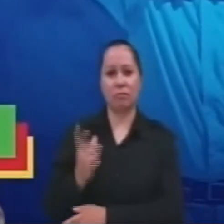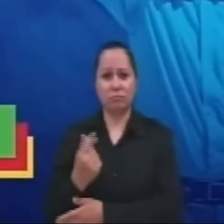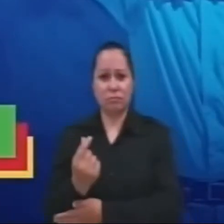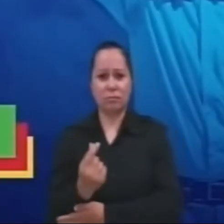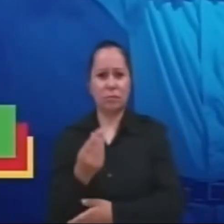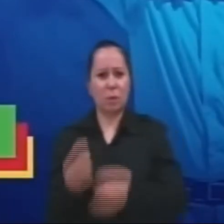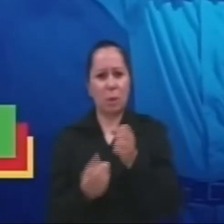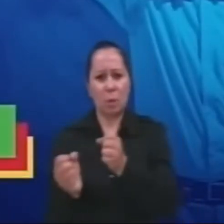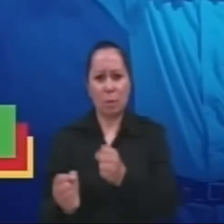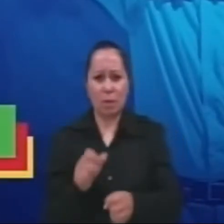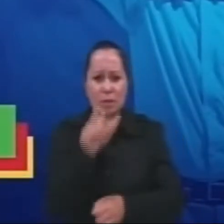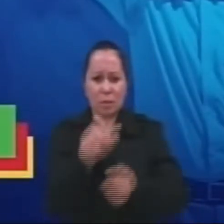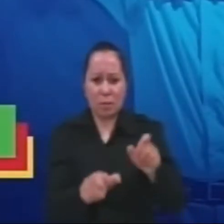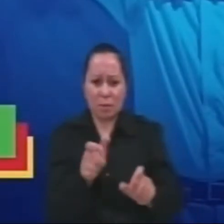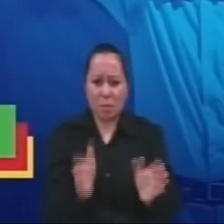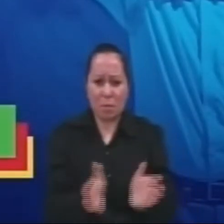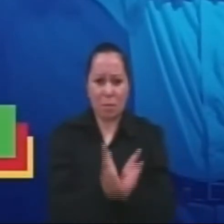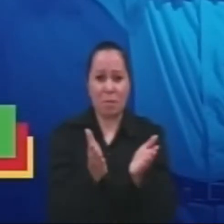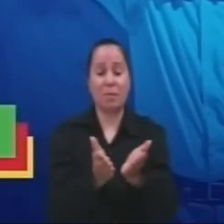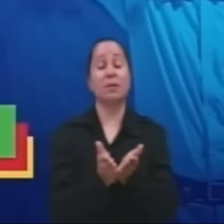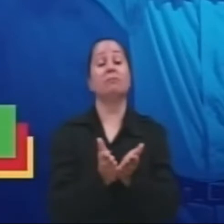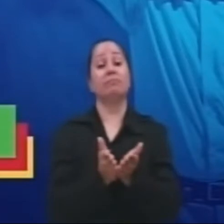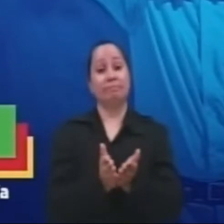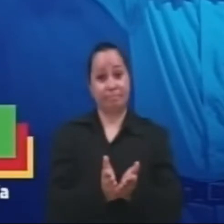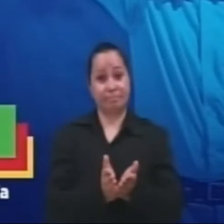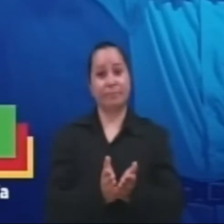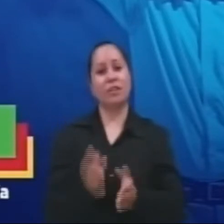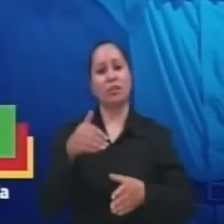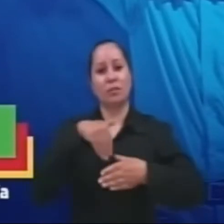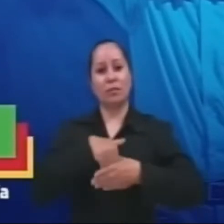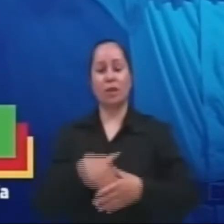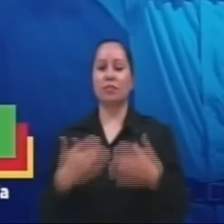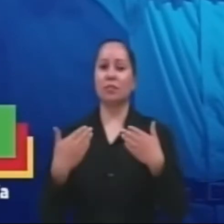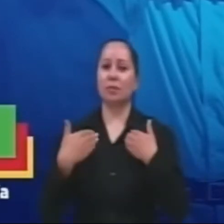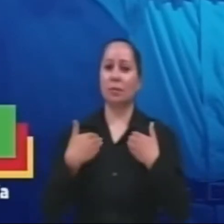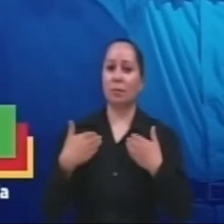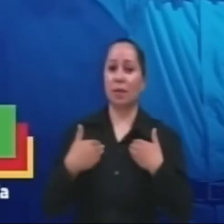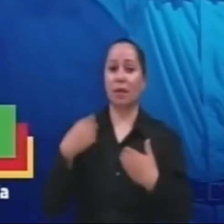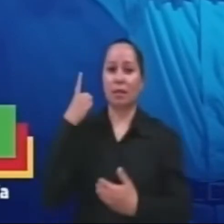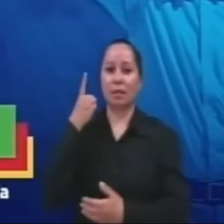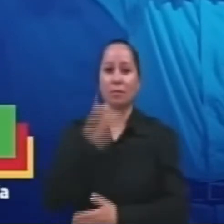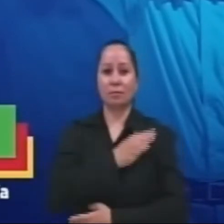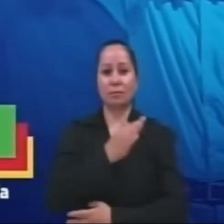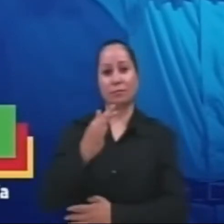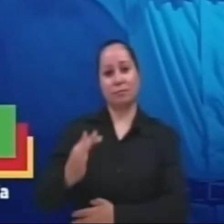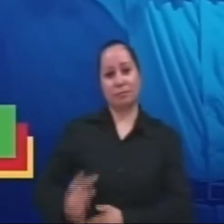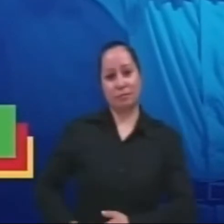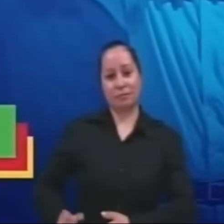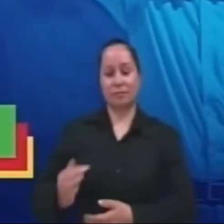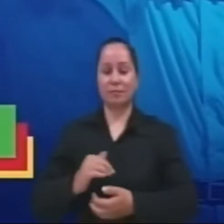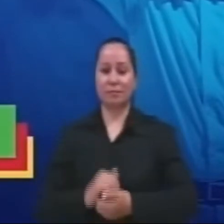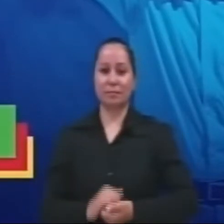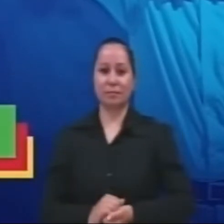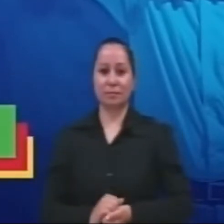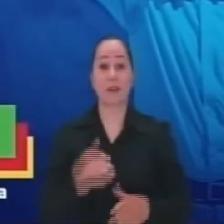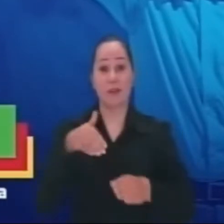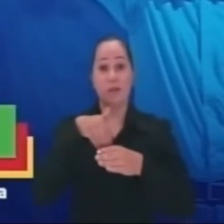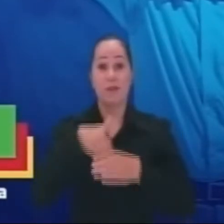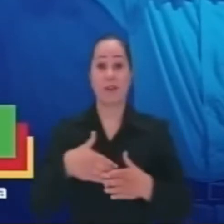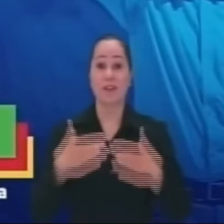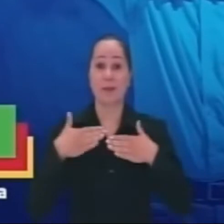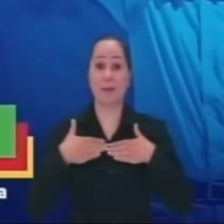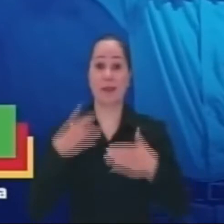rico. Como pode existir tanta miséria? Vote 1242, Tatiana Garcia, deputada federal.